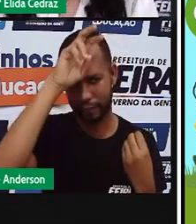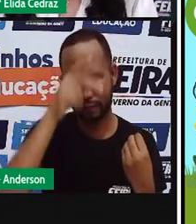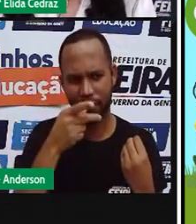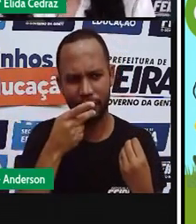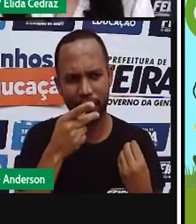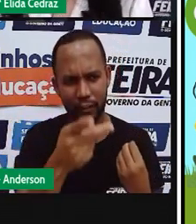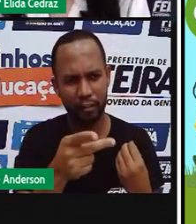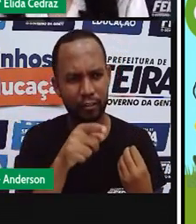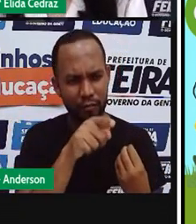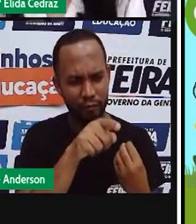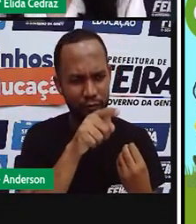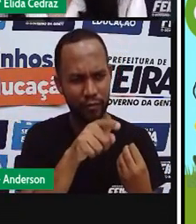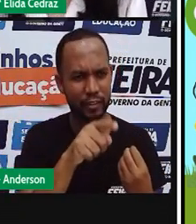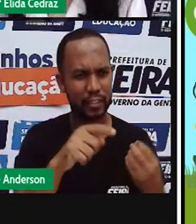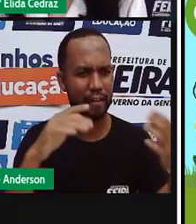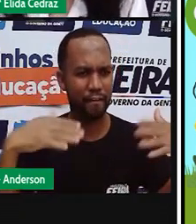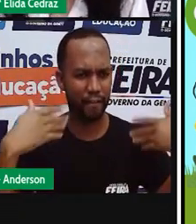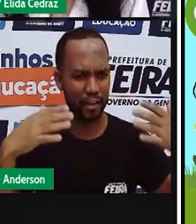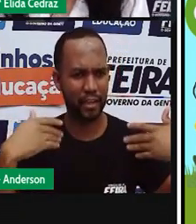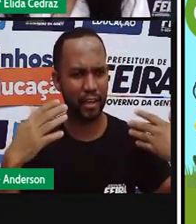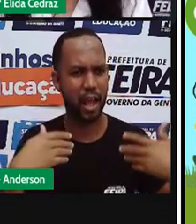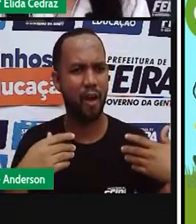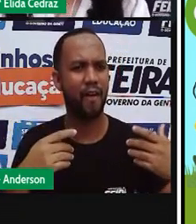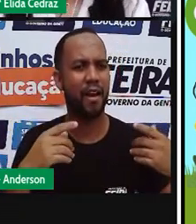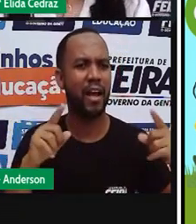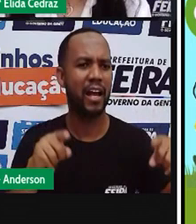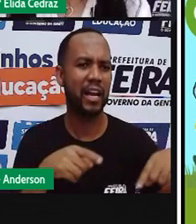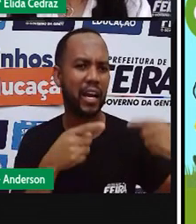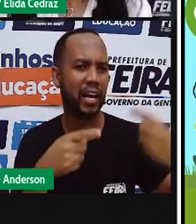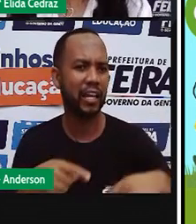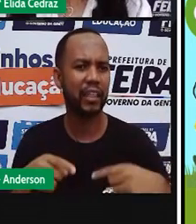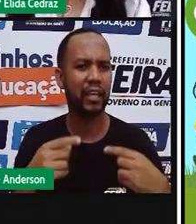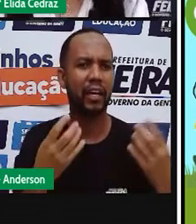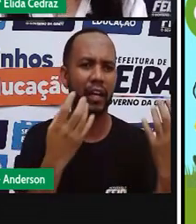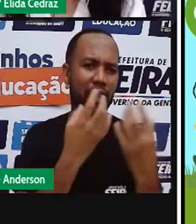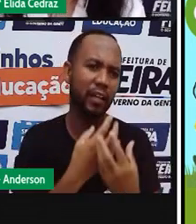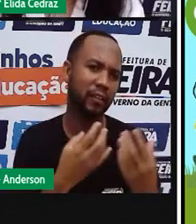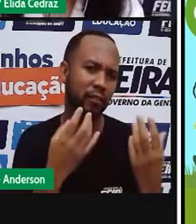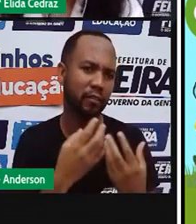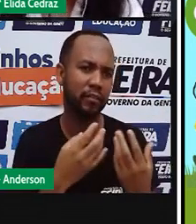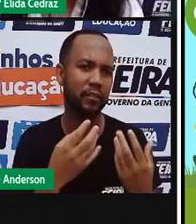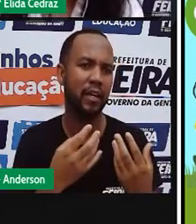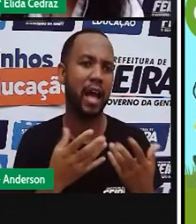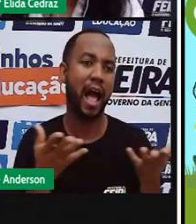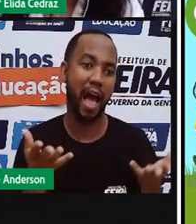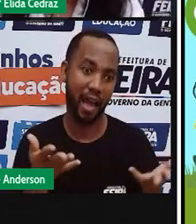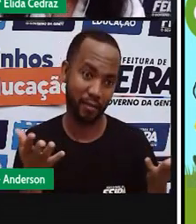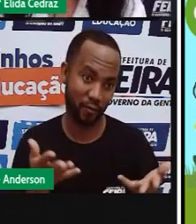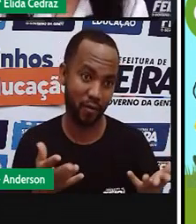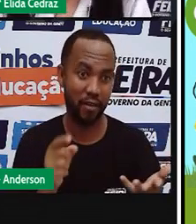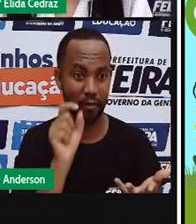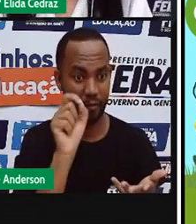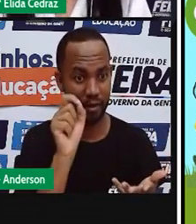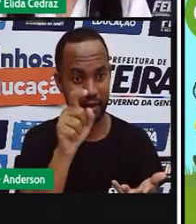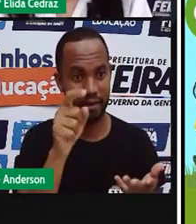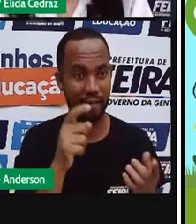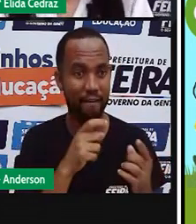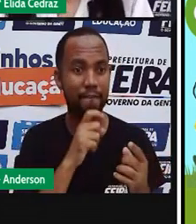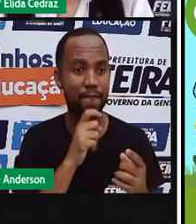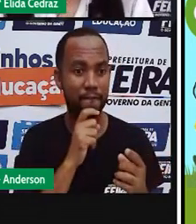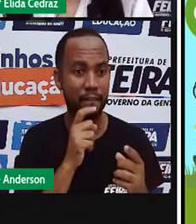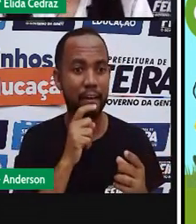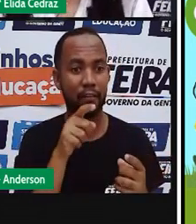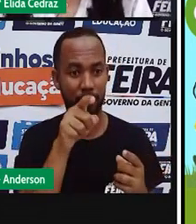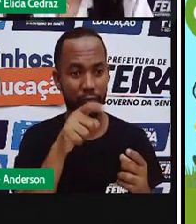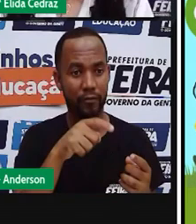passou o verão todo cantando, que tal passar o inverno dançando? E voltou